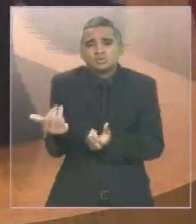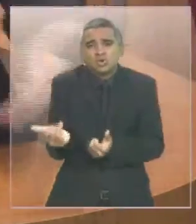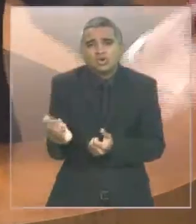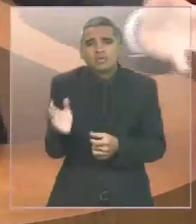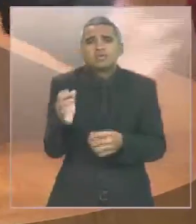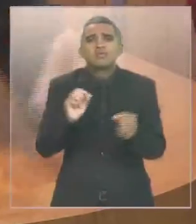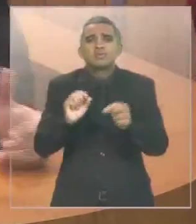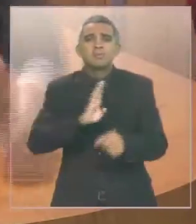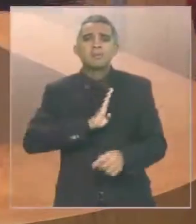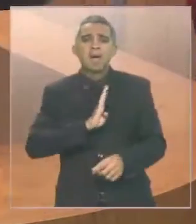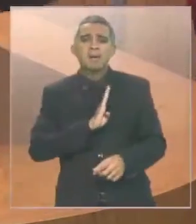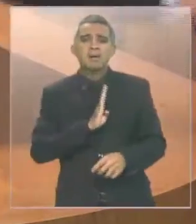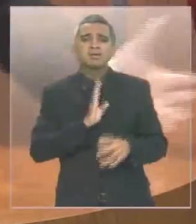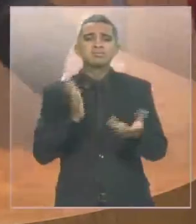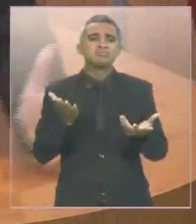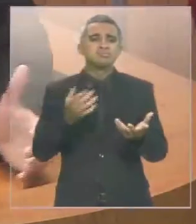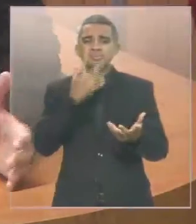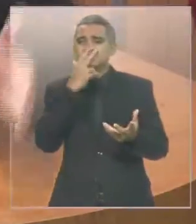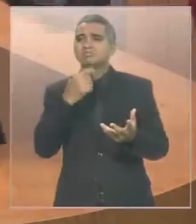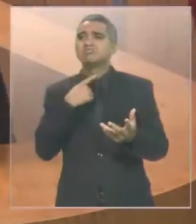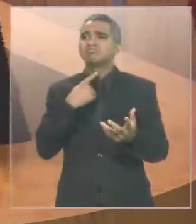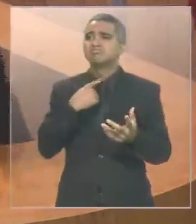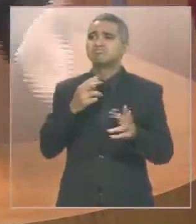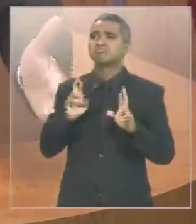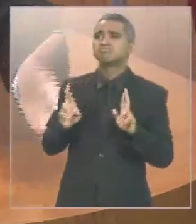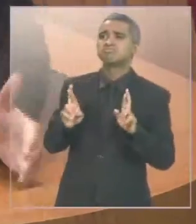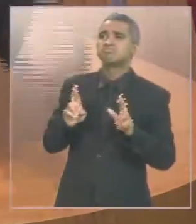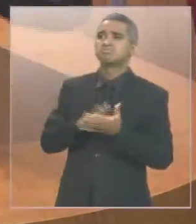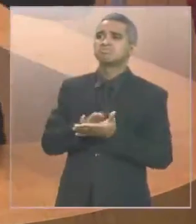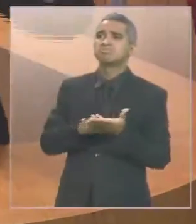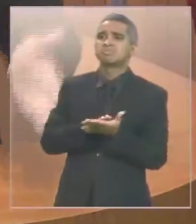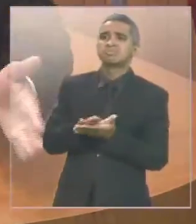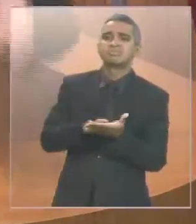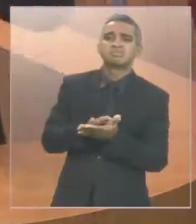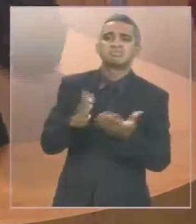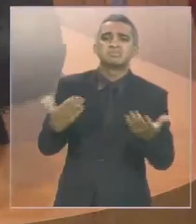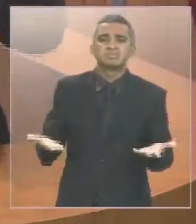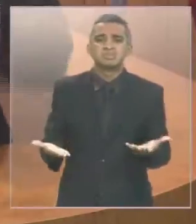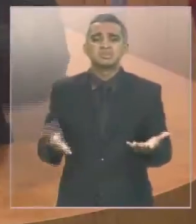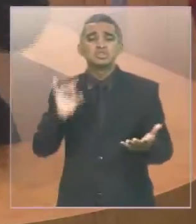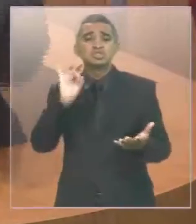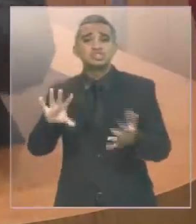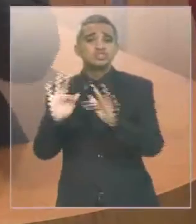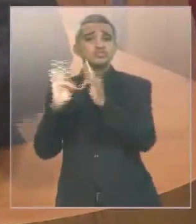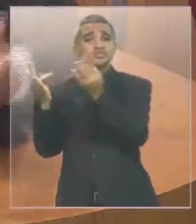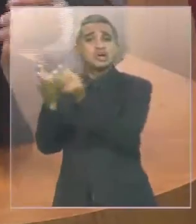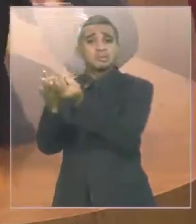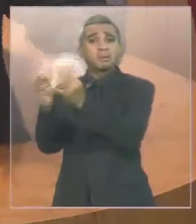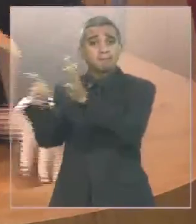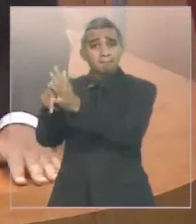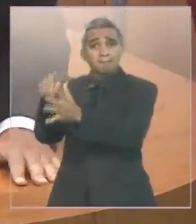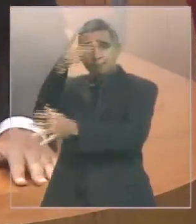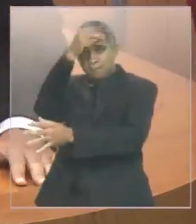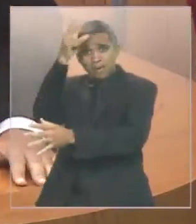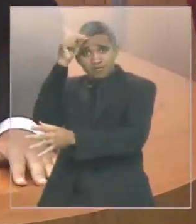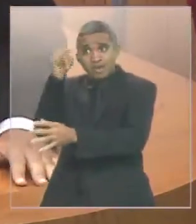esperança de viver dentro da cidade por falta de oportunidade porque a oportunidade é só dada para os parentes do senhor prefeito